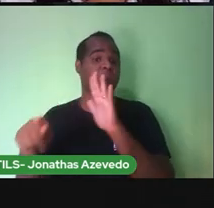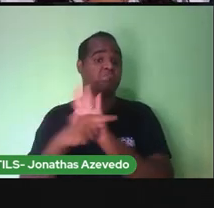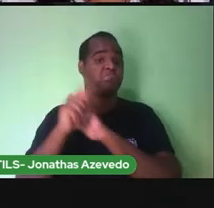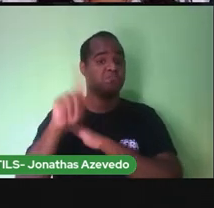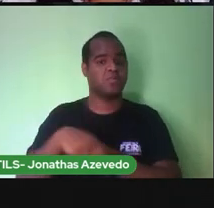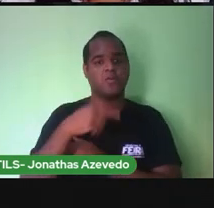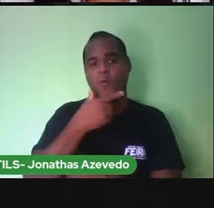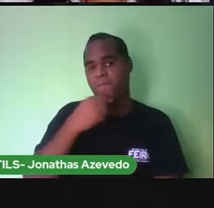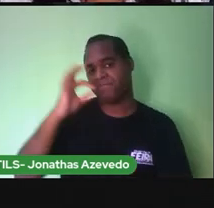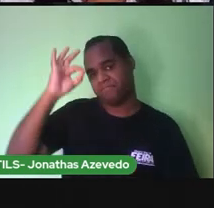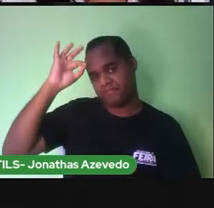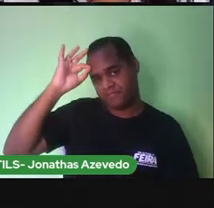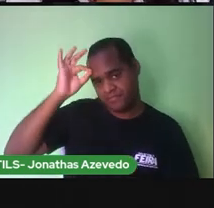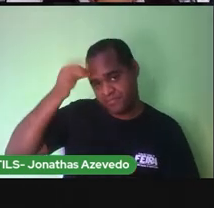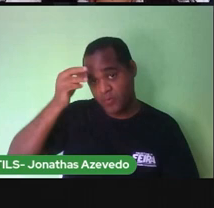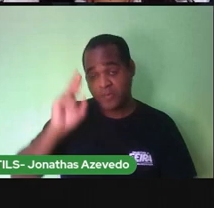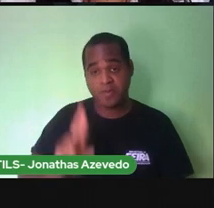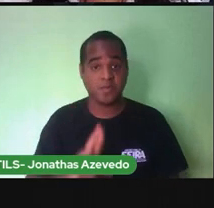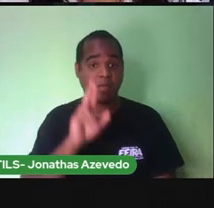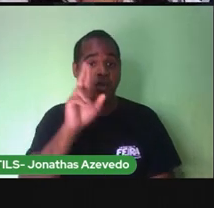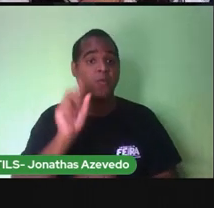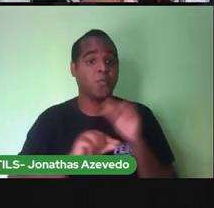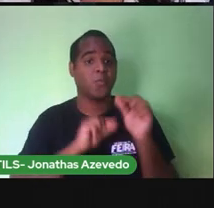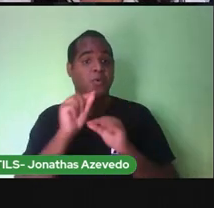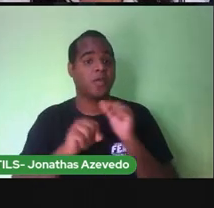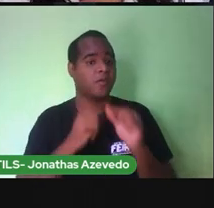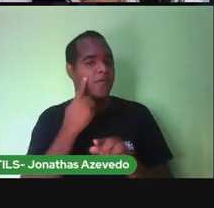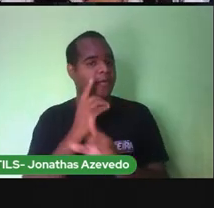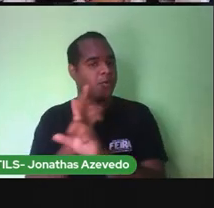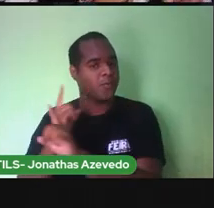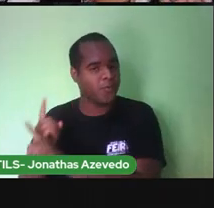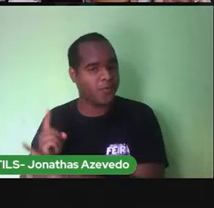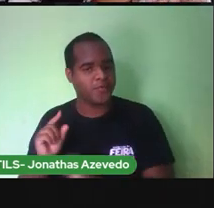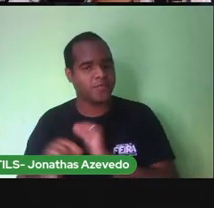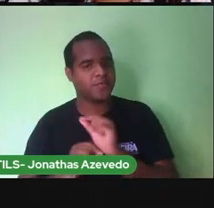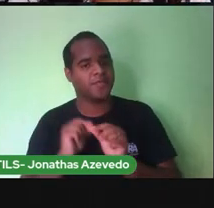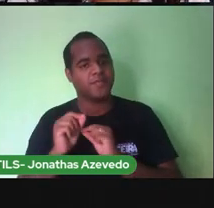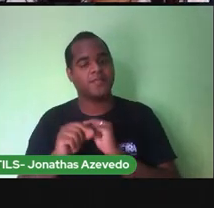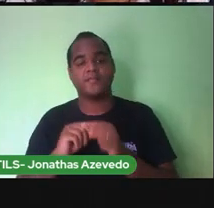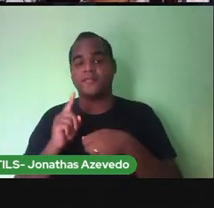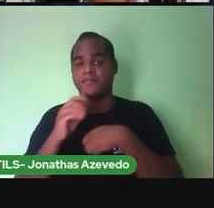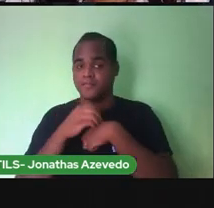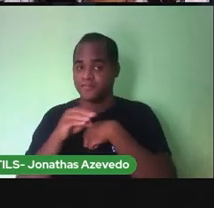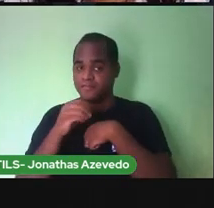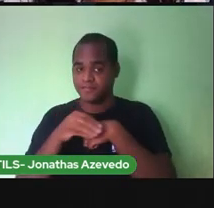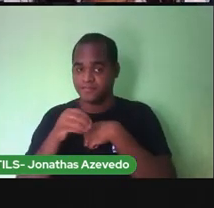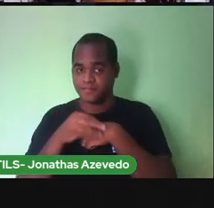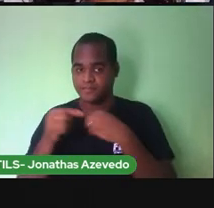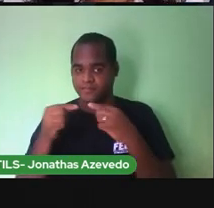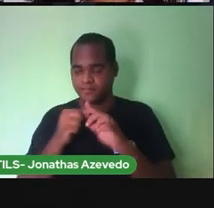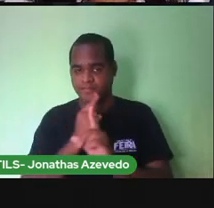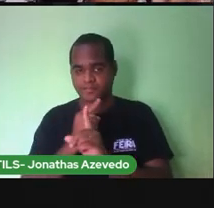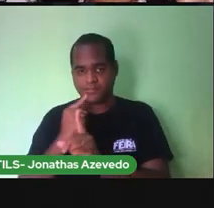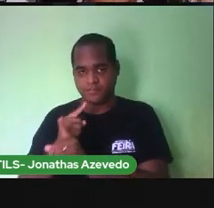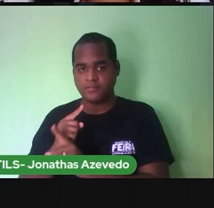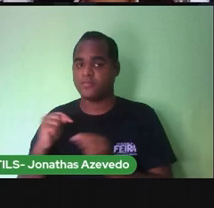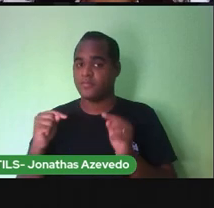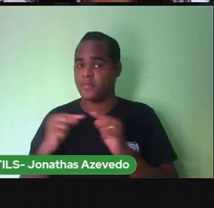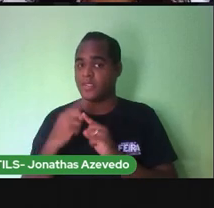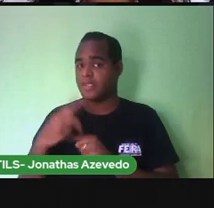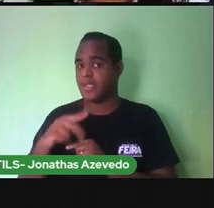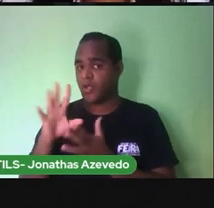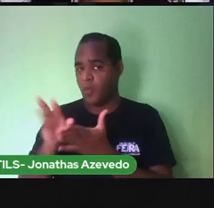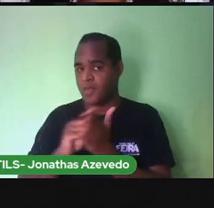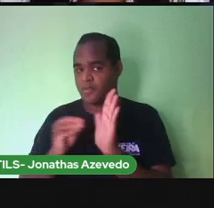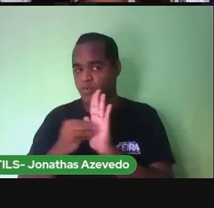adulto de um responsável você vai encontrar as informações. As informações que você vai copiar no caderno ou na